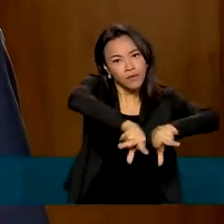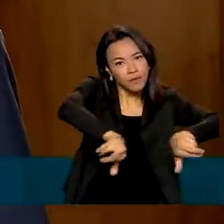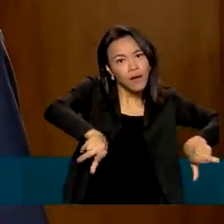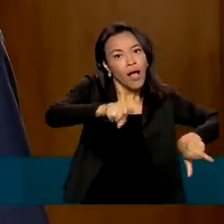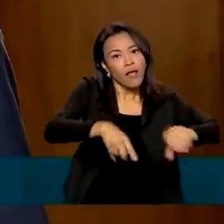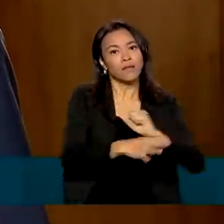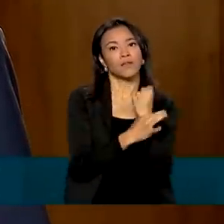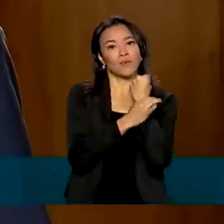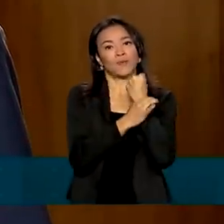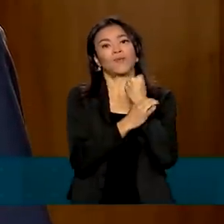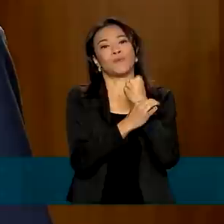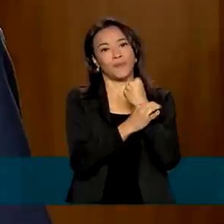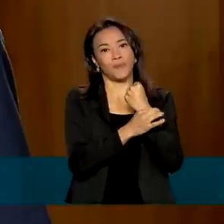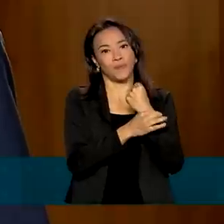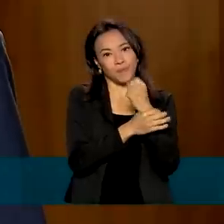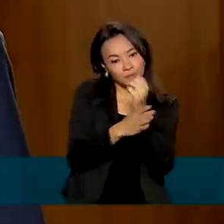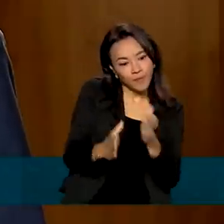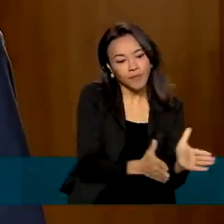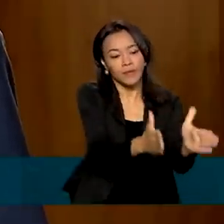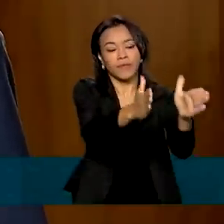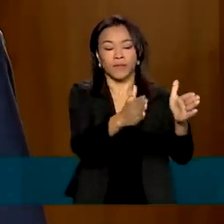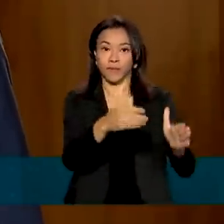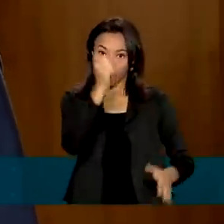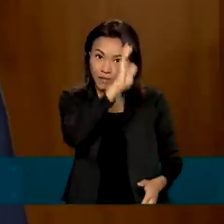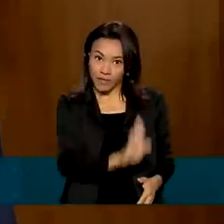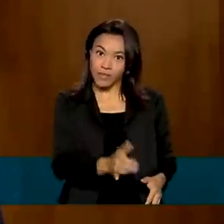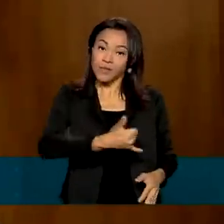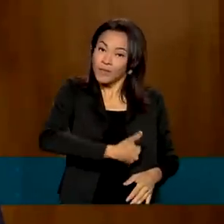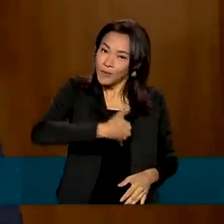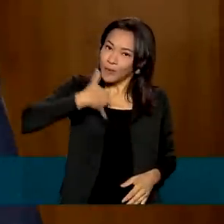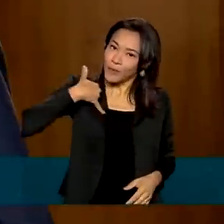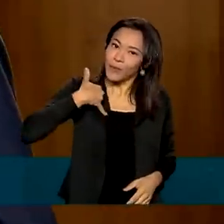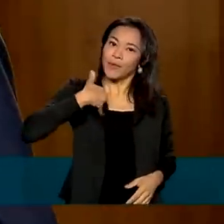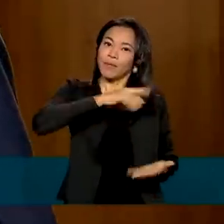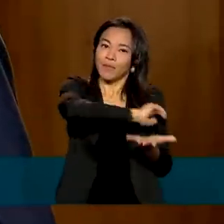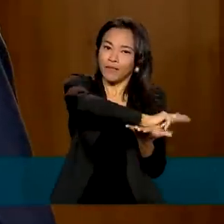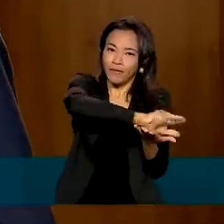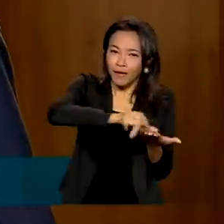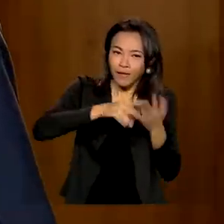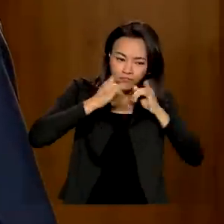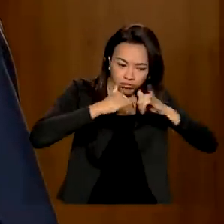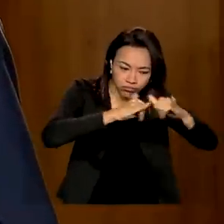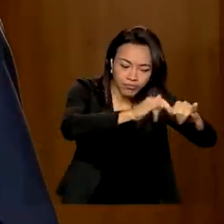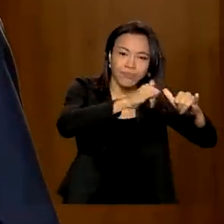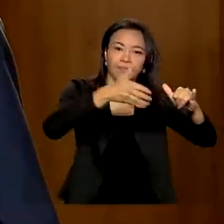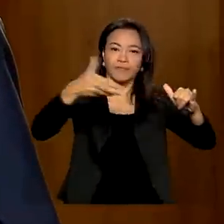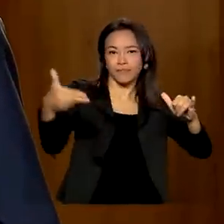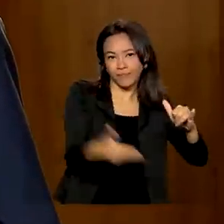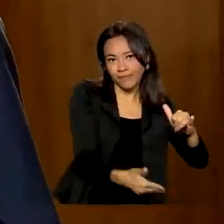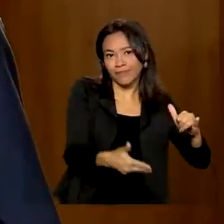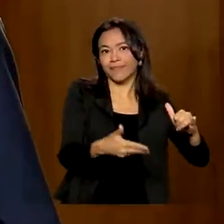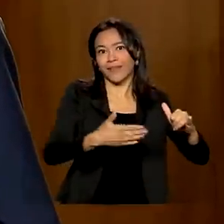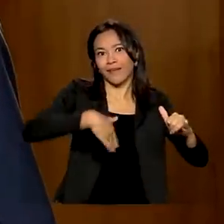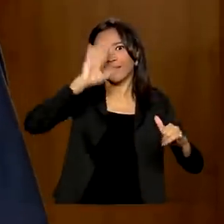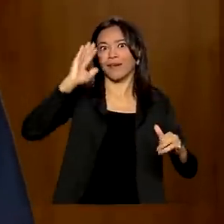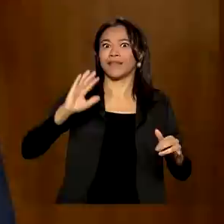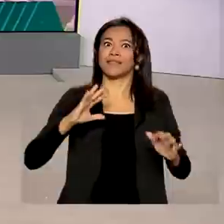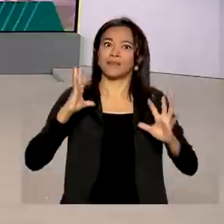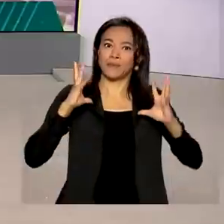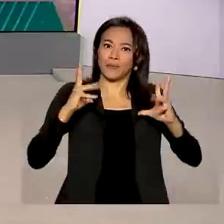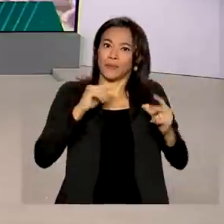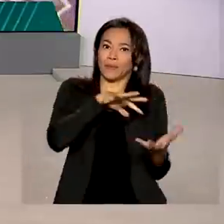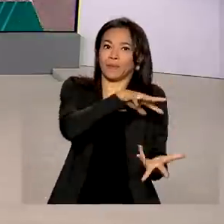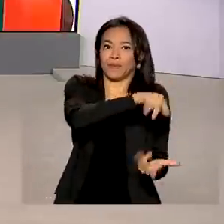ser trilhado. E o Brasil se orgulha de sua matriz energética se encontrar entre as mais limpas do mundo.